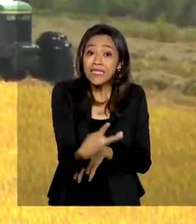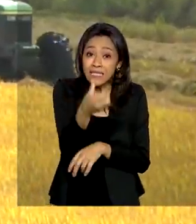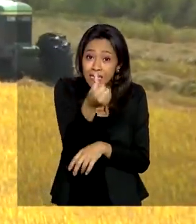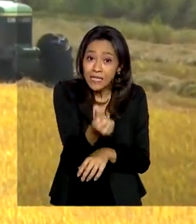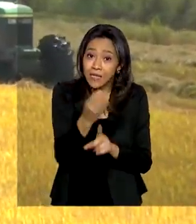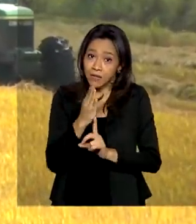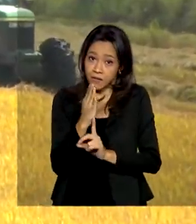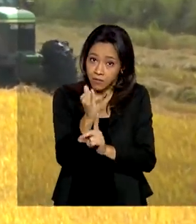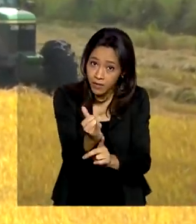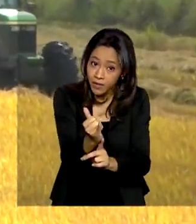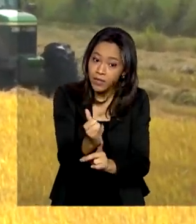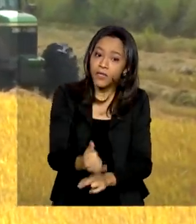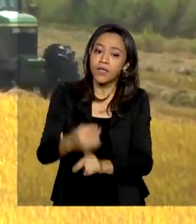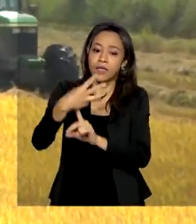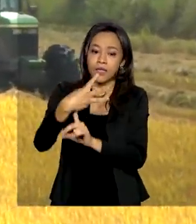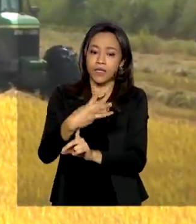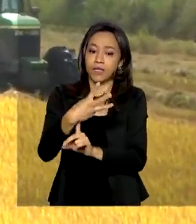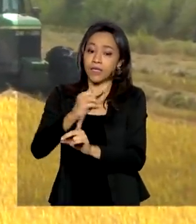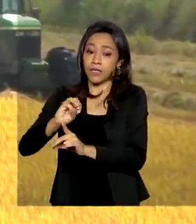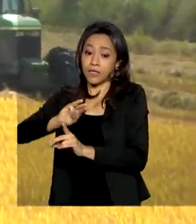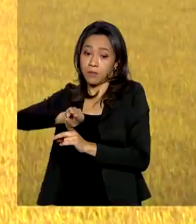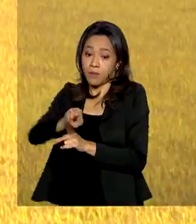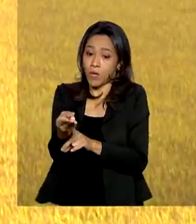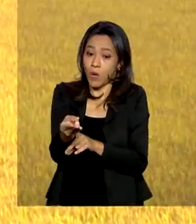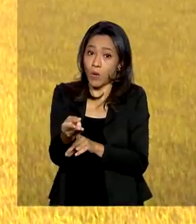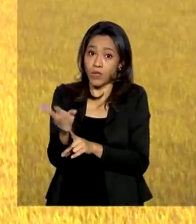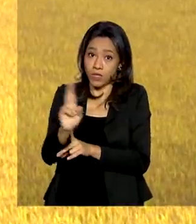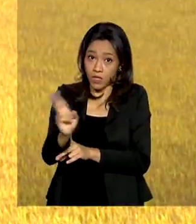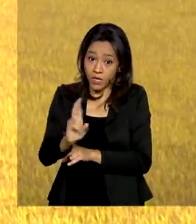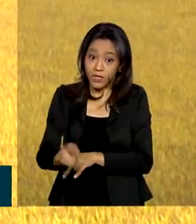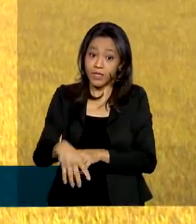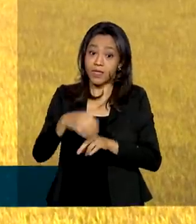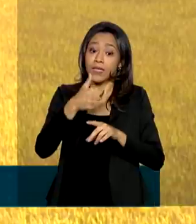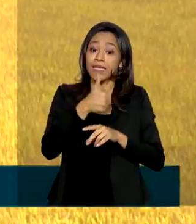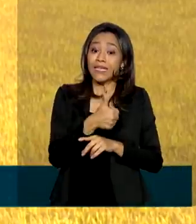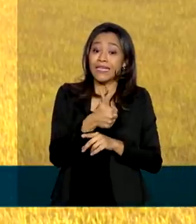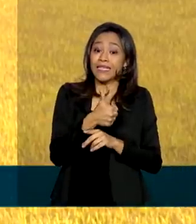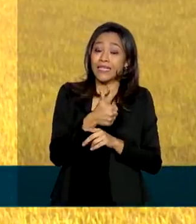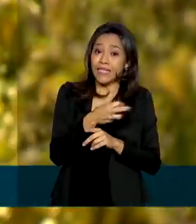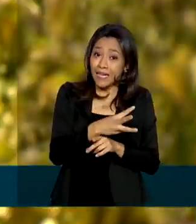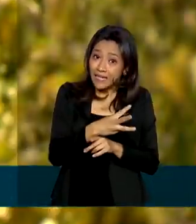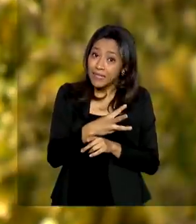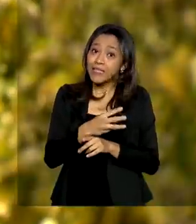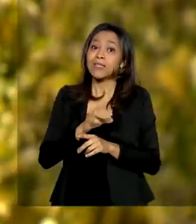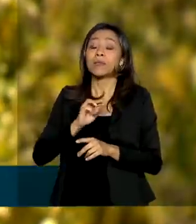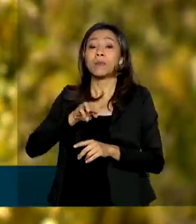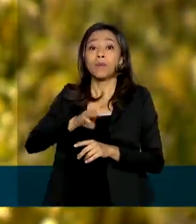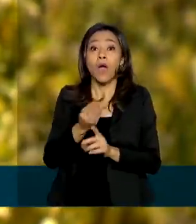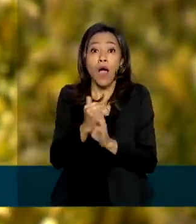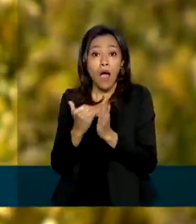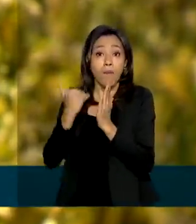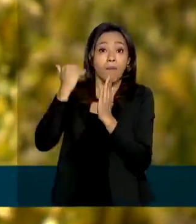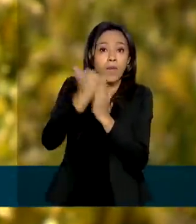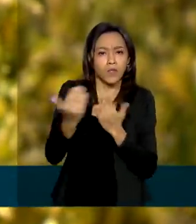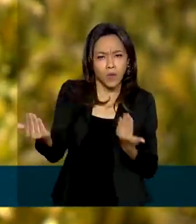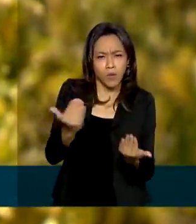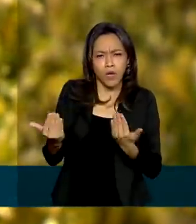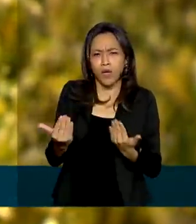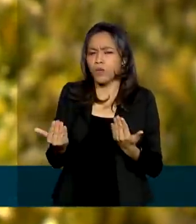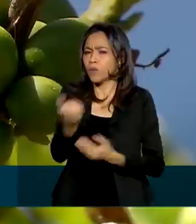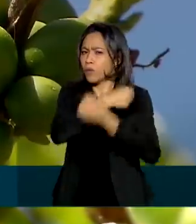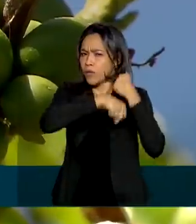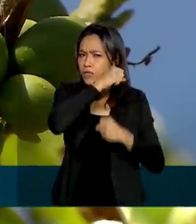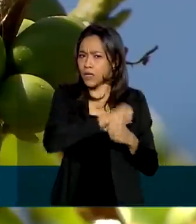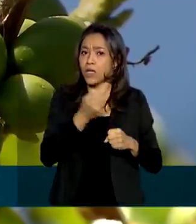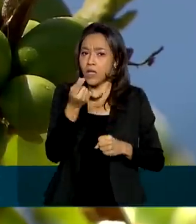bilhões e R$ milhões. R$ 13,5 bilhões a mais que em 2019. Dinheiro que